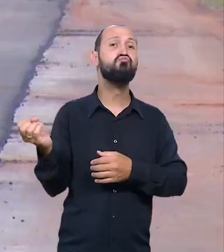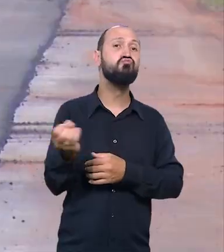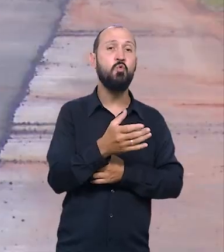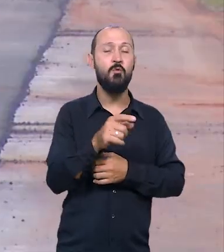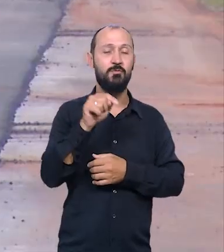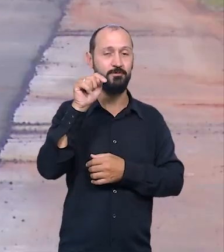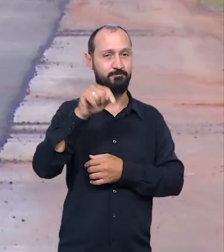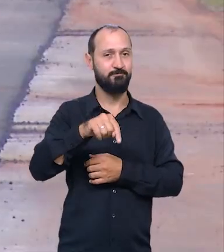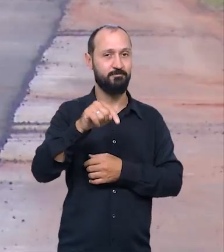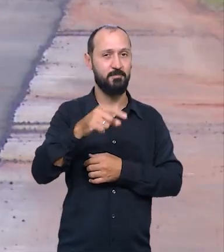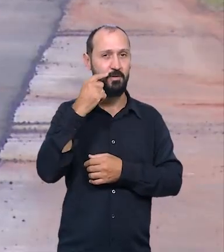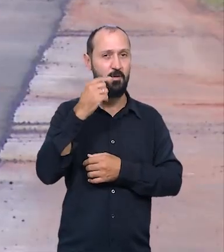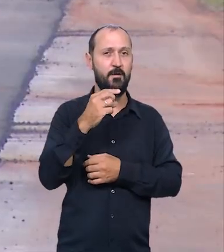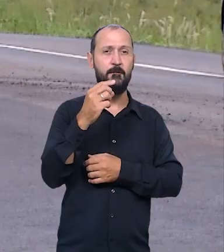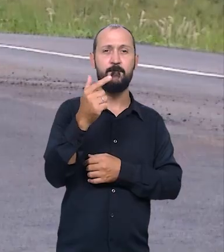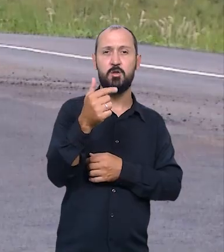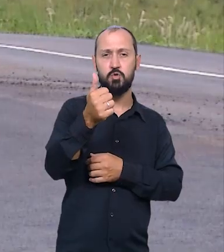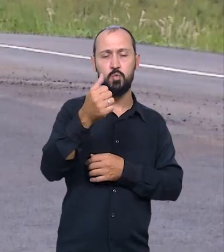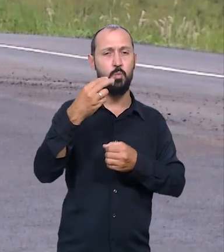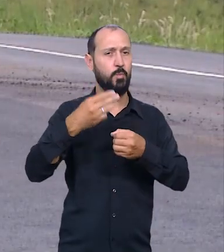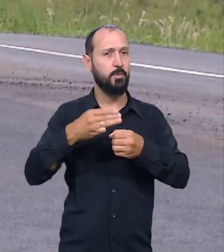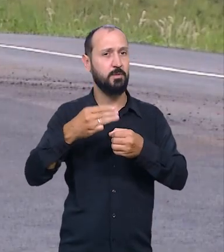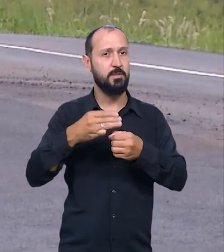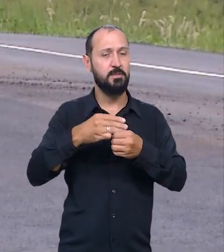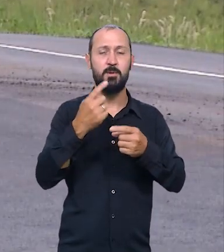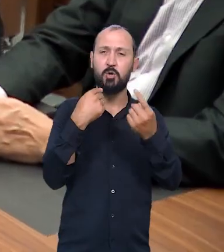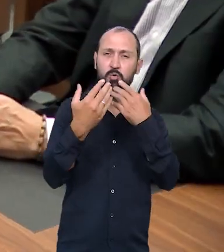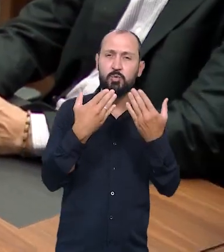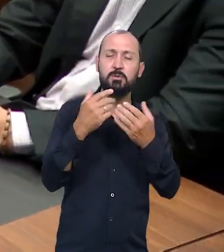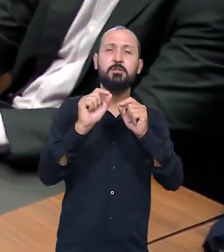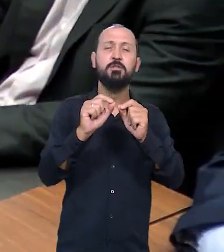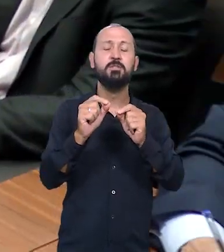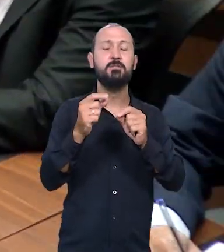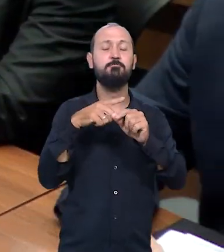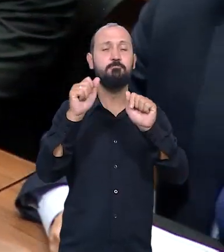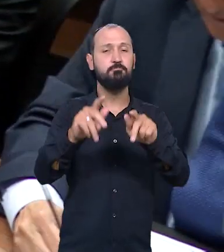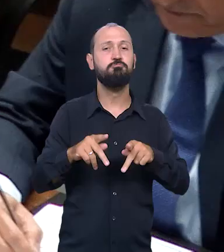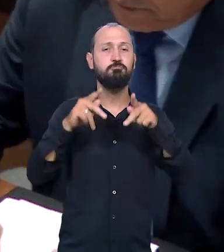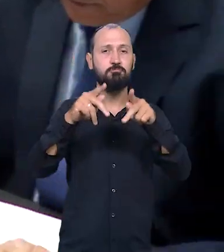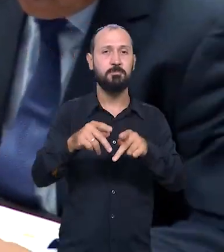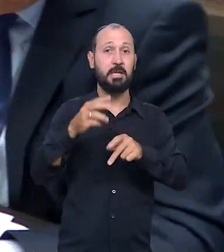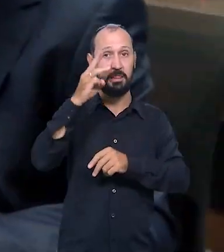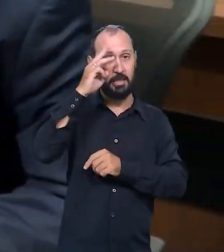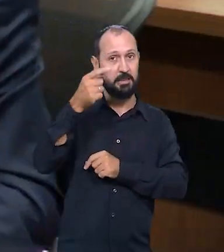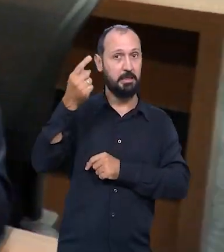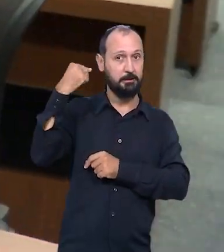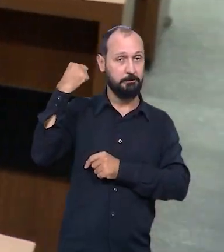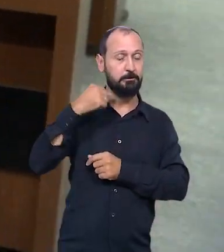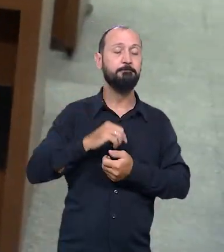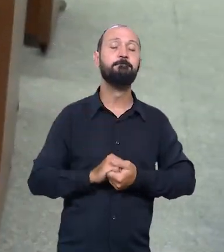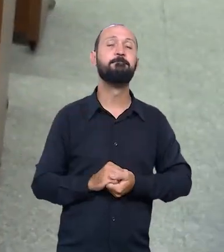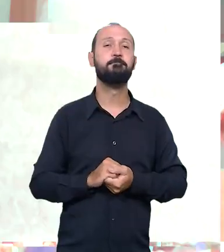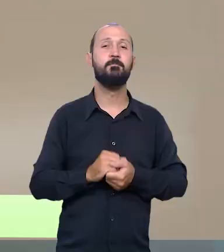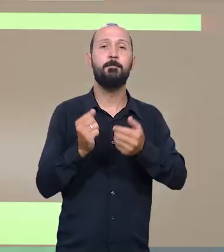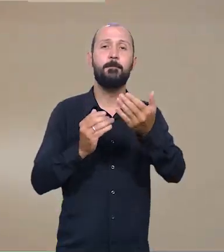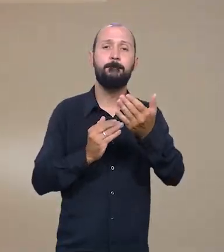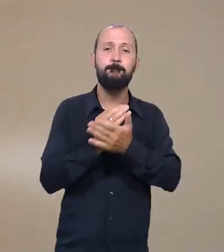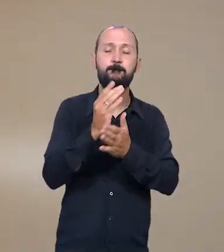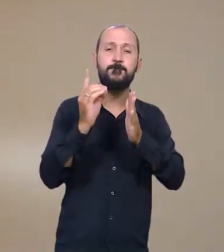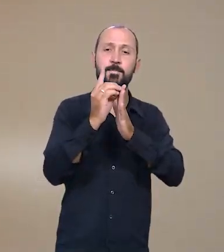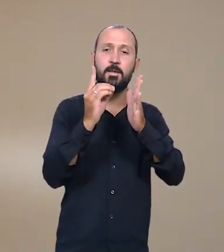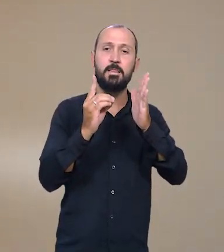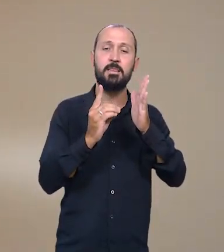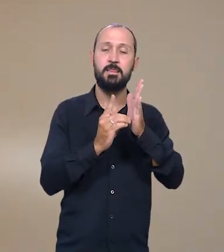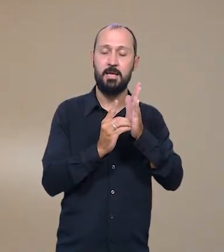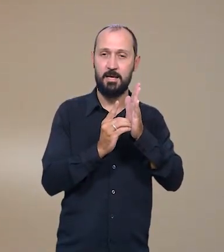dessa importante rodovia que corta 21 municípios do Estado foram pautas de uma audiência pública na última terça-feira. Foi